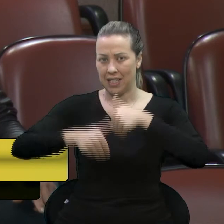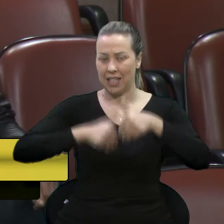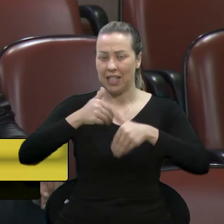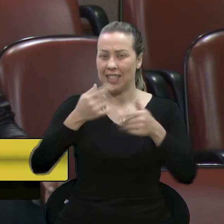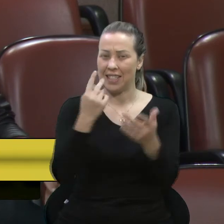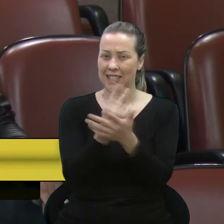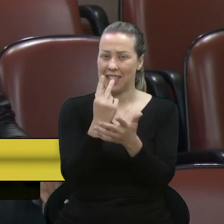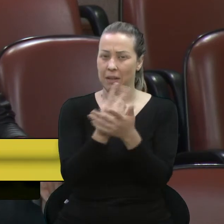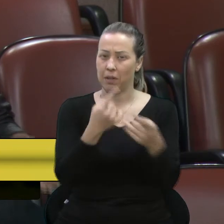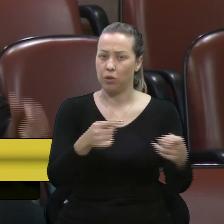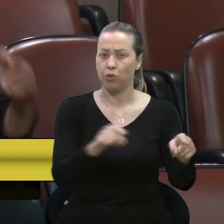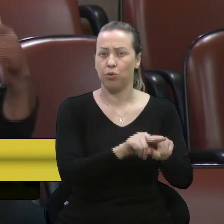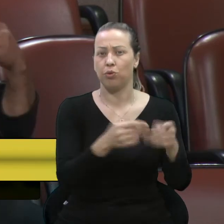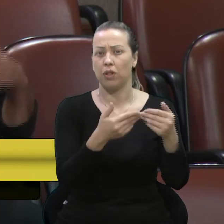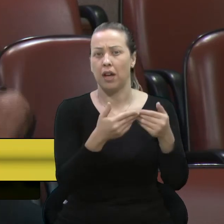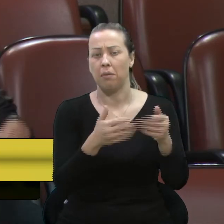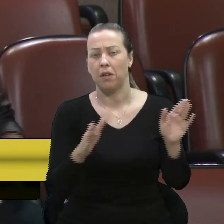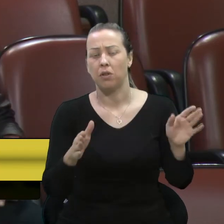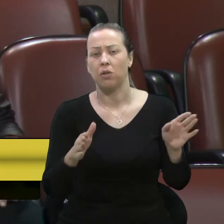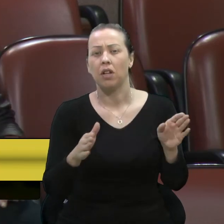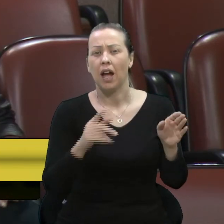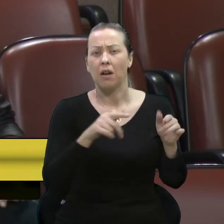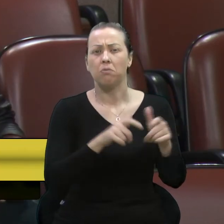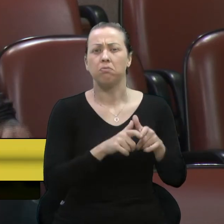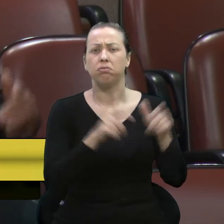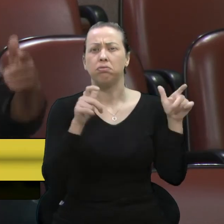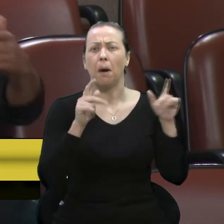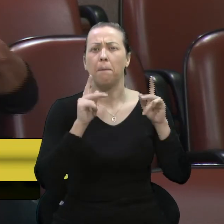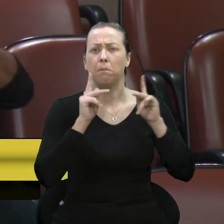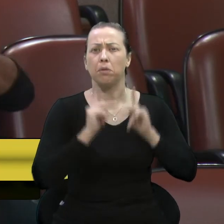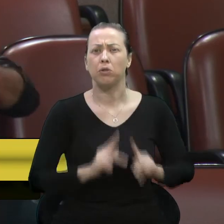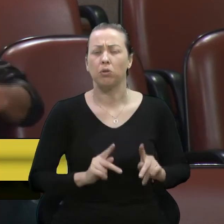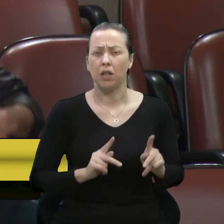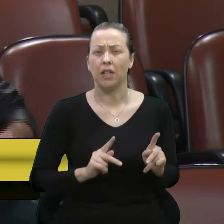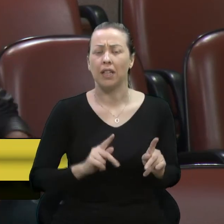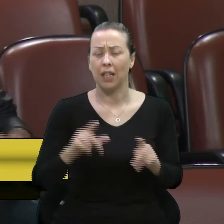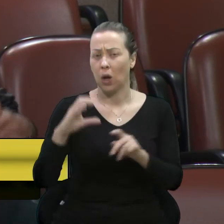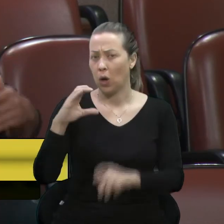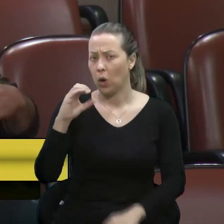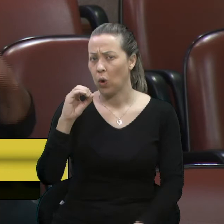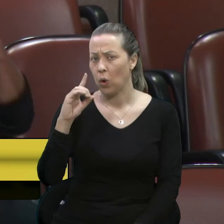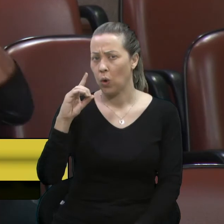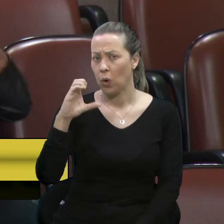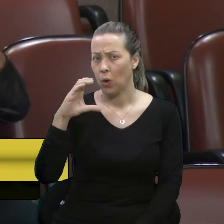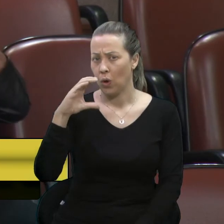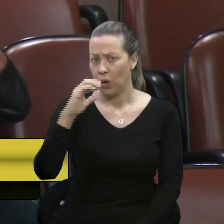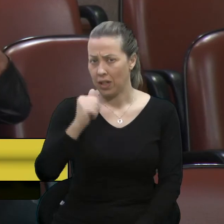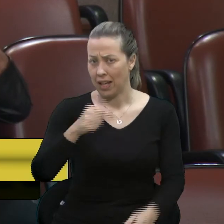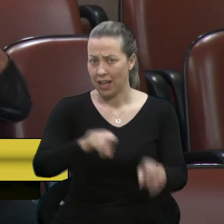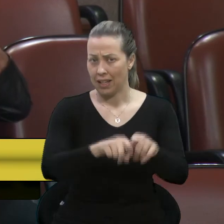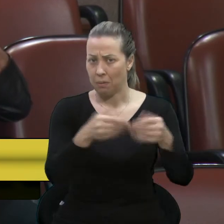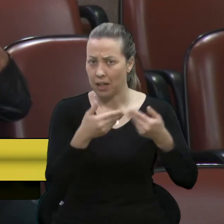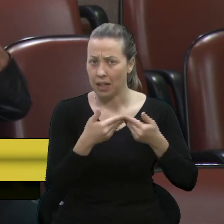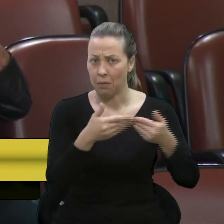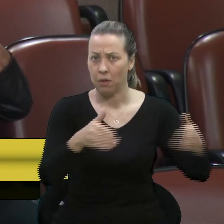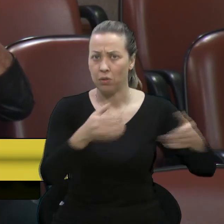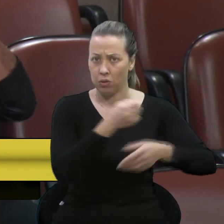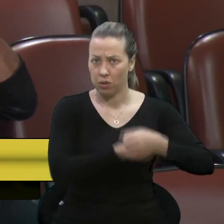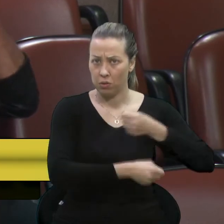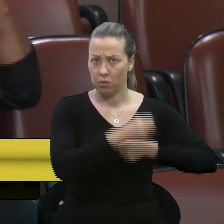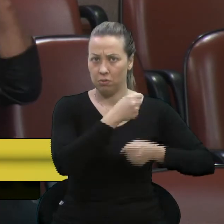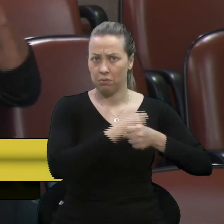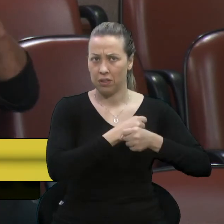junto com eles na abertura. Uma grande quantidade de gente, inclusive o pessoal da Codeca, outra vez, na abertura do mês, do ano passado,